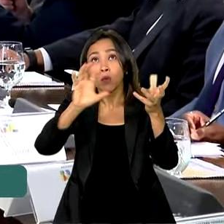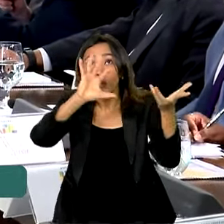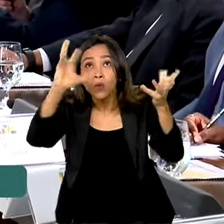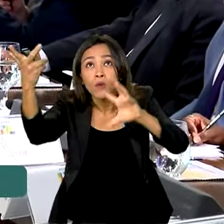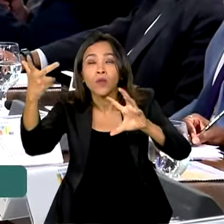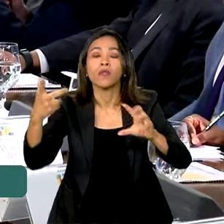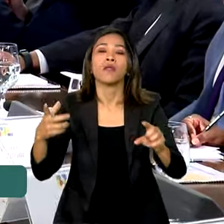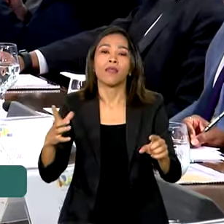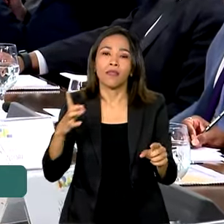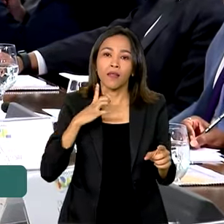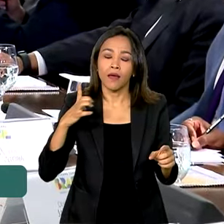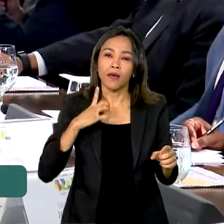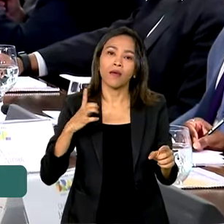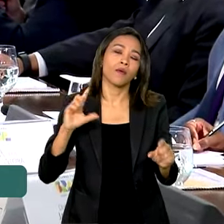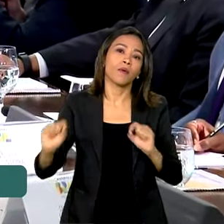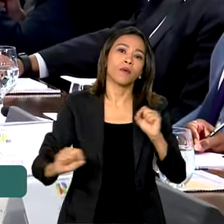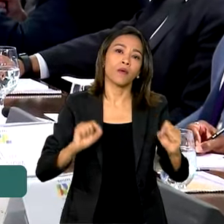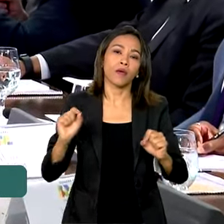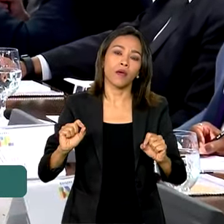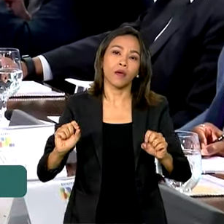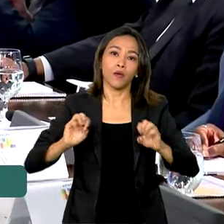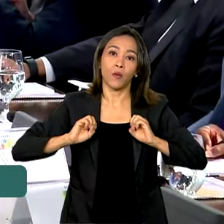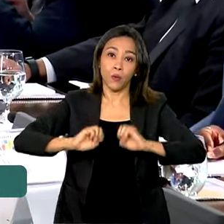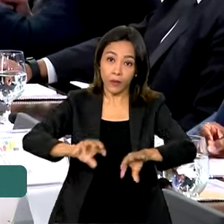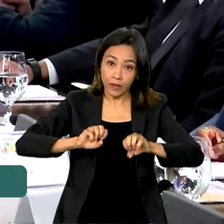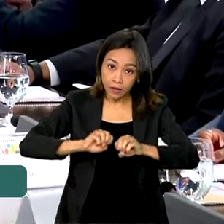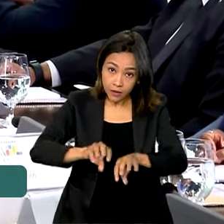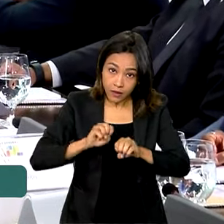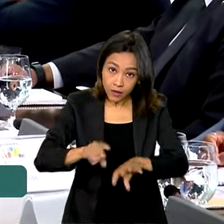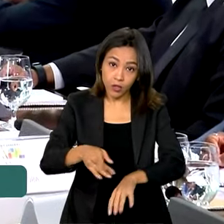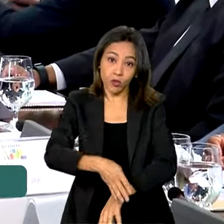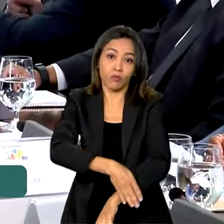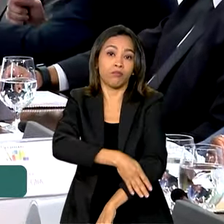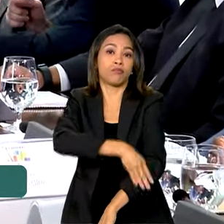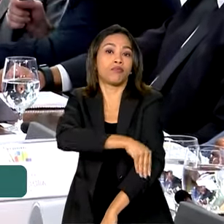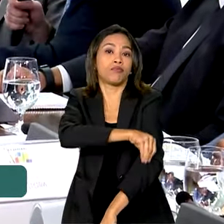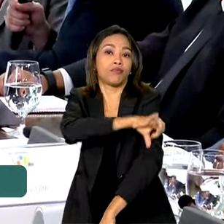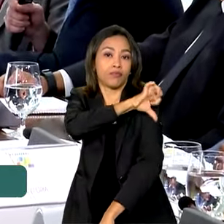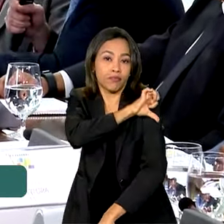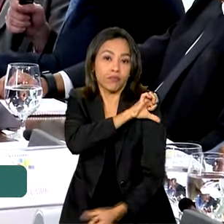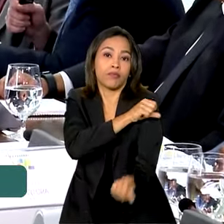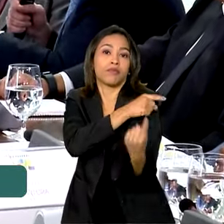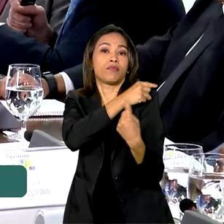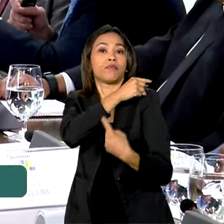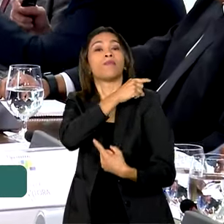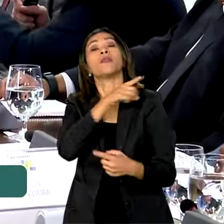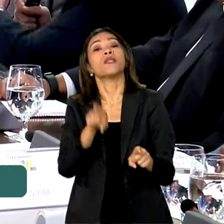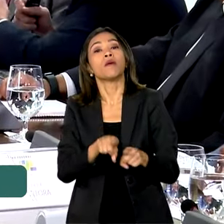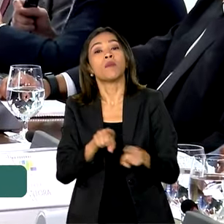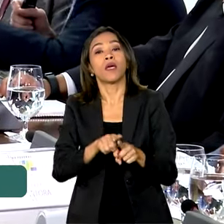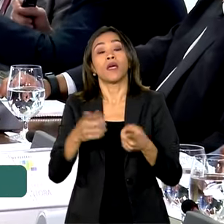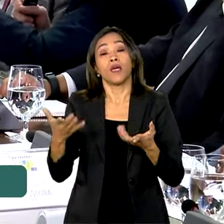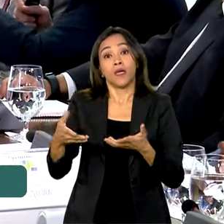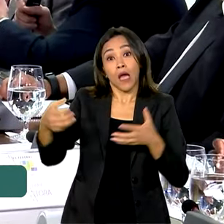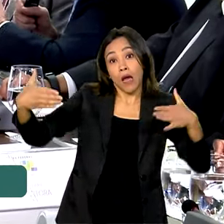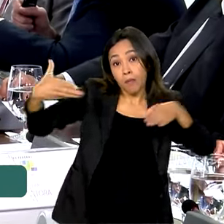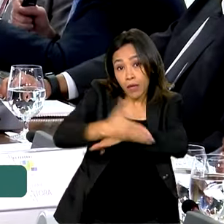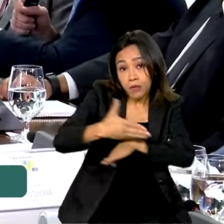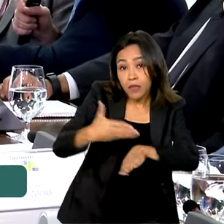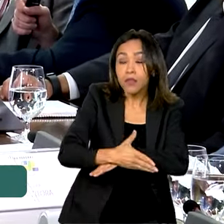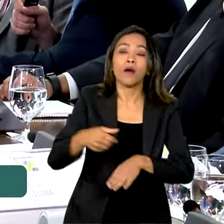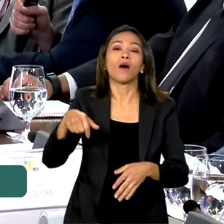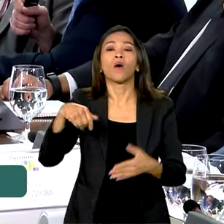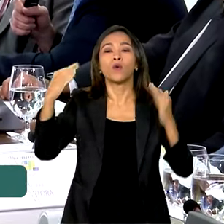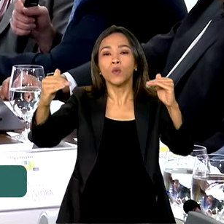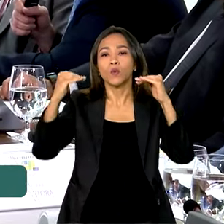Envolvendo aí o ensino fundamental, o ensino superior, envolvendo a sociedade, a